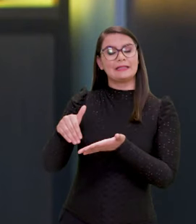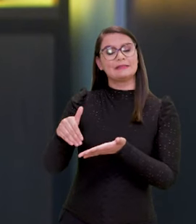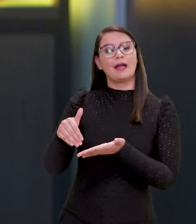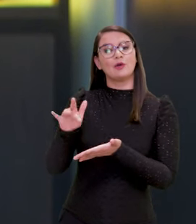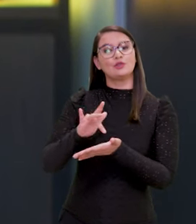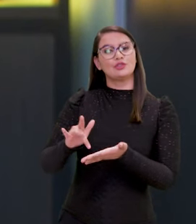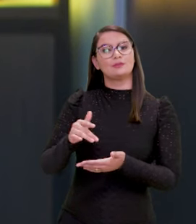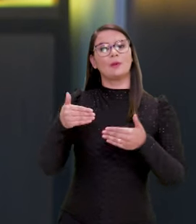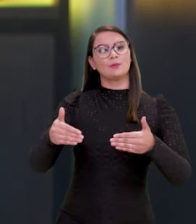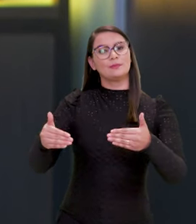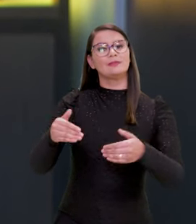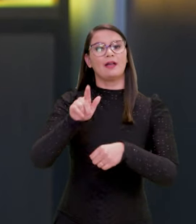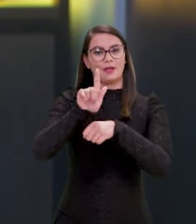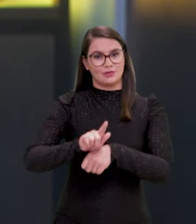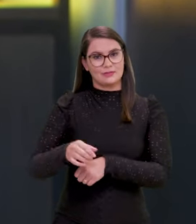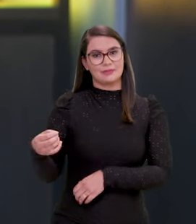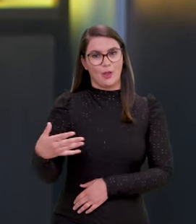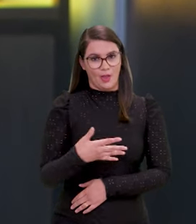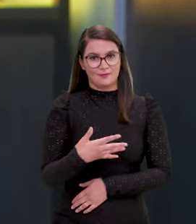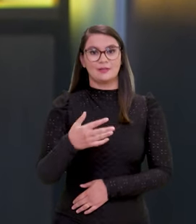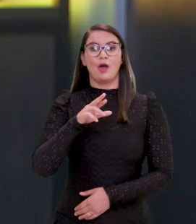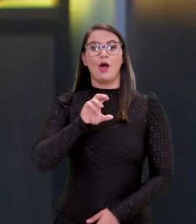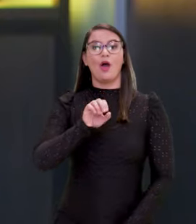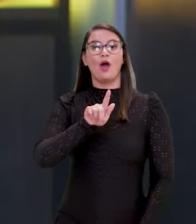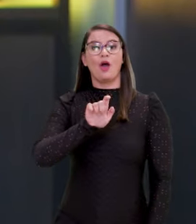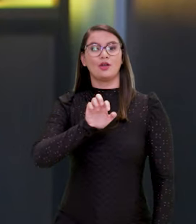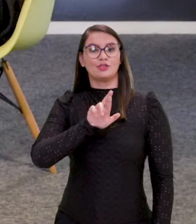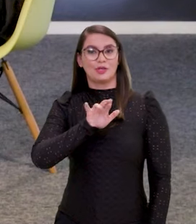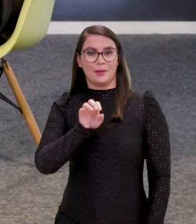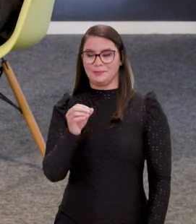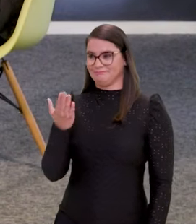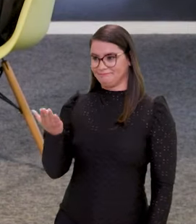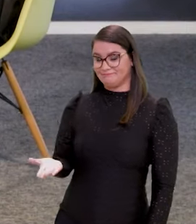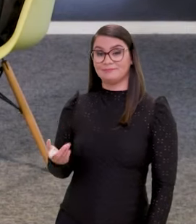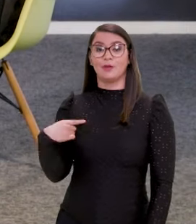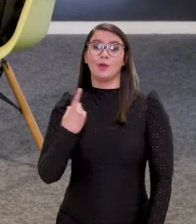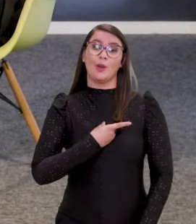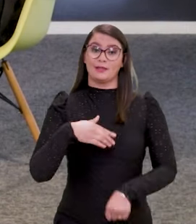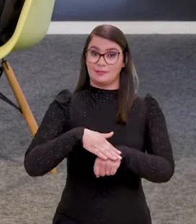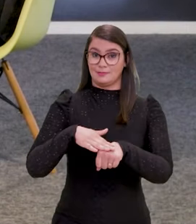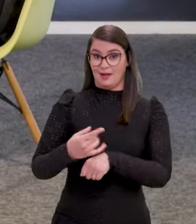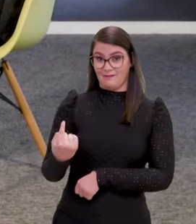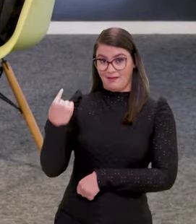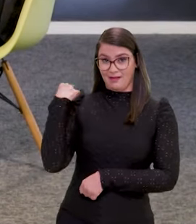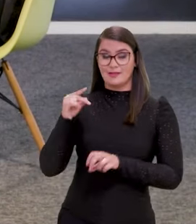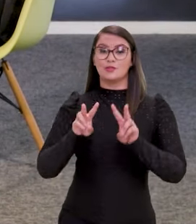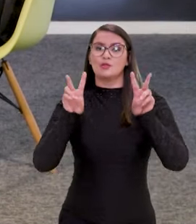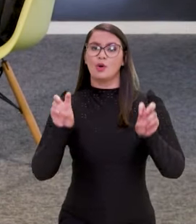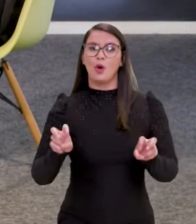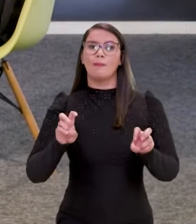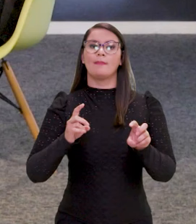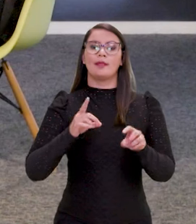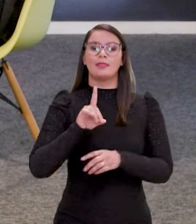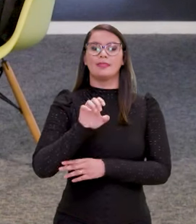governo digital do Ministério da Gestão, Inovação e Serviços Públicos, Rogério Mascarenhas. Secretário, nós falávamos no bloco anterior sobre a questão